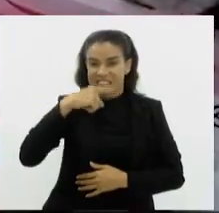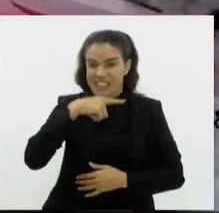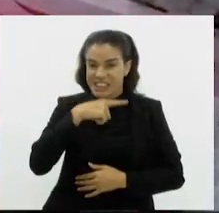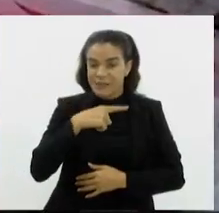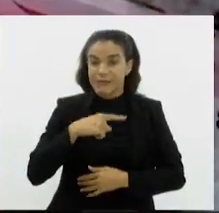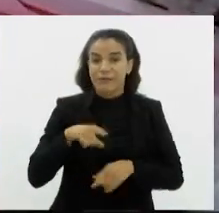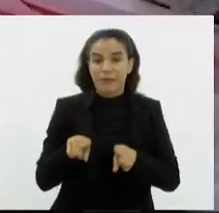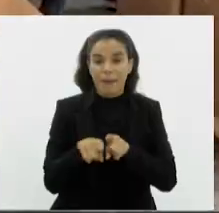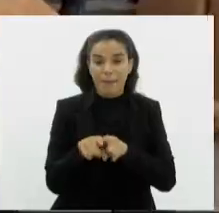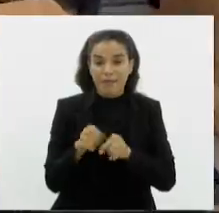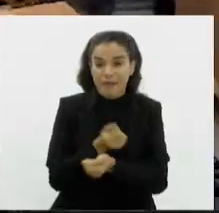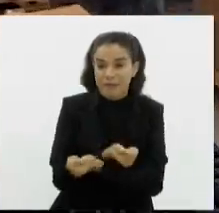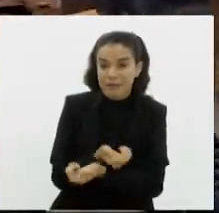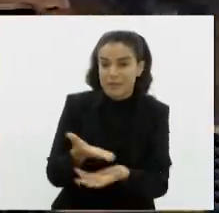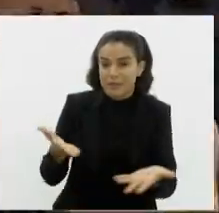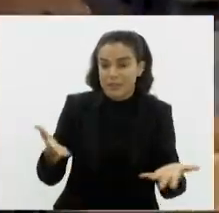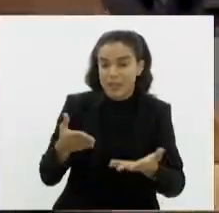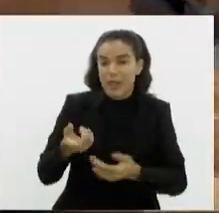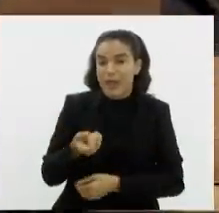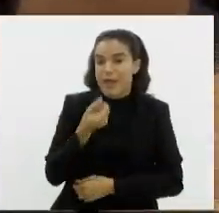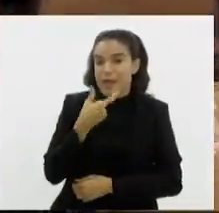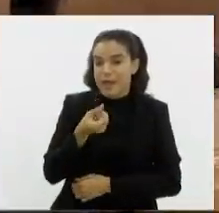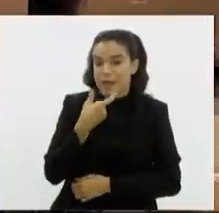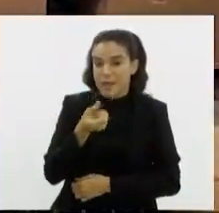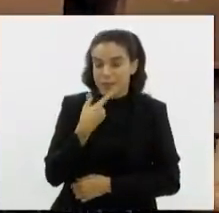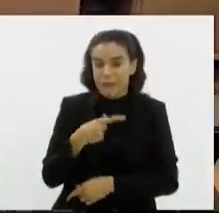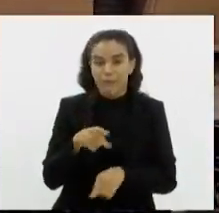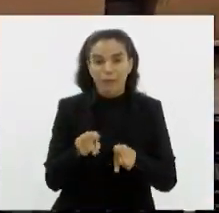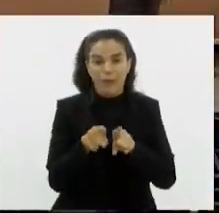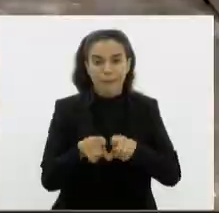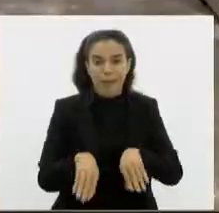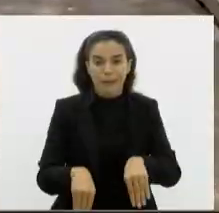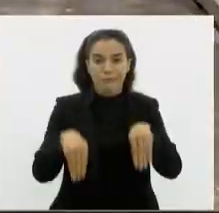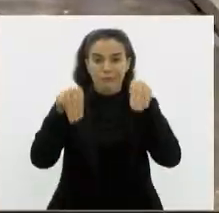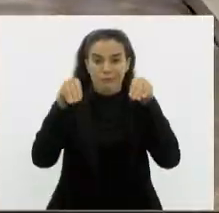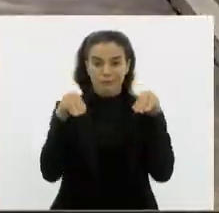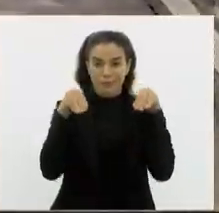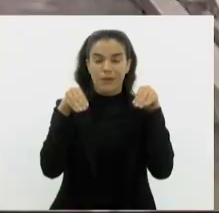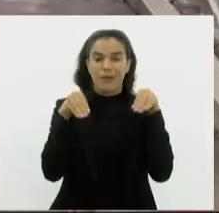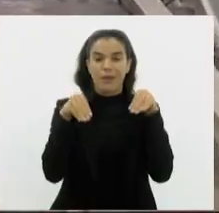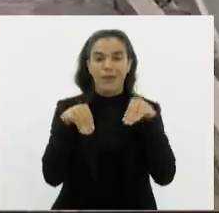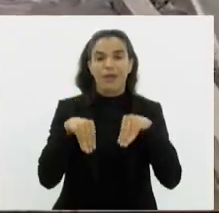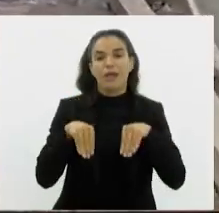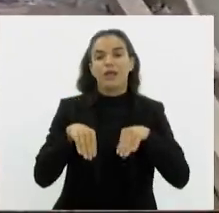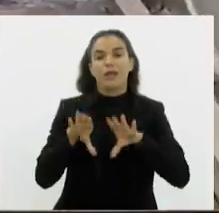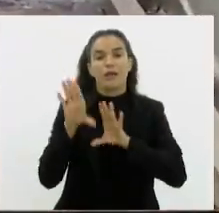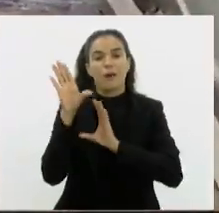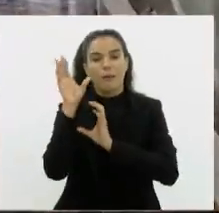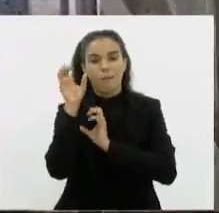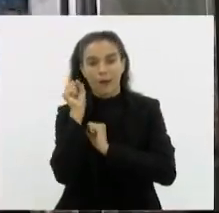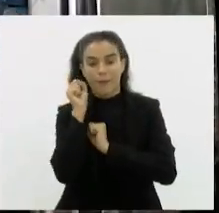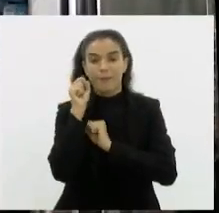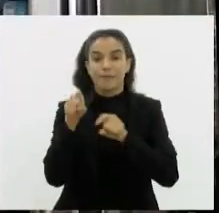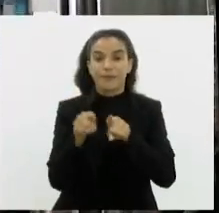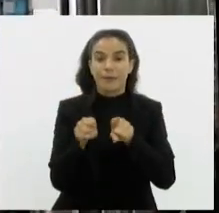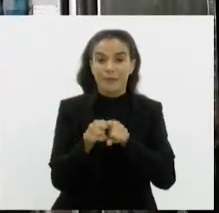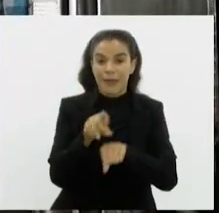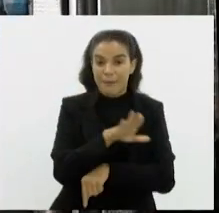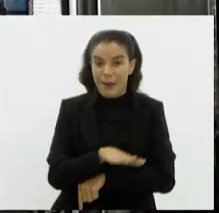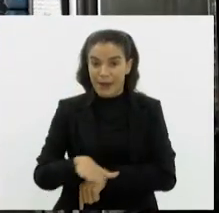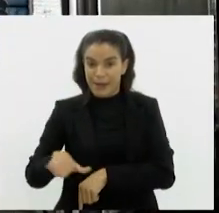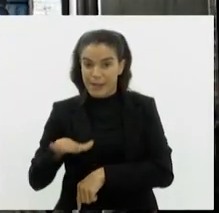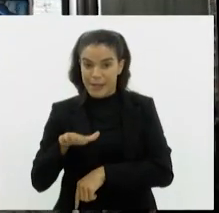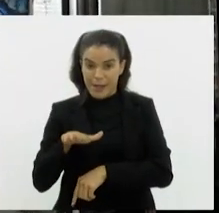Também serão distribuídos medicamentos, além de cobertores e colchonetes. Para as crianças que estão nos